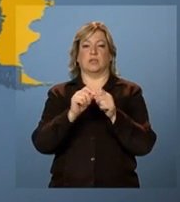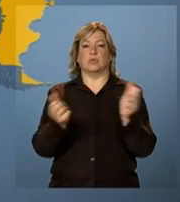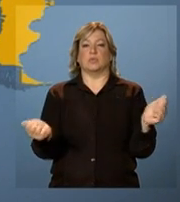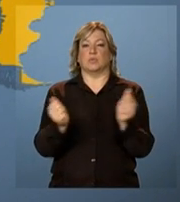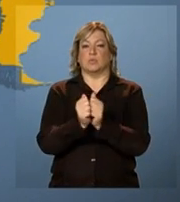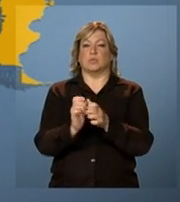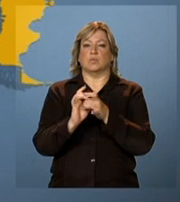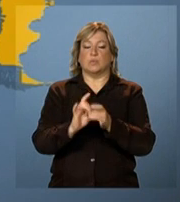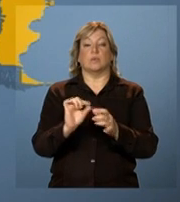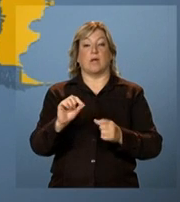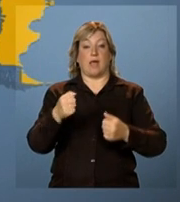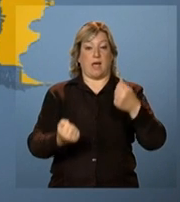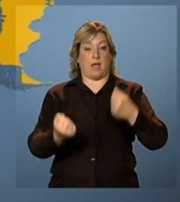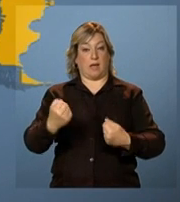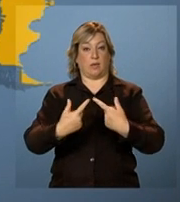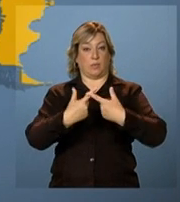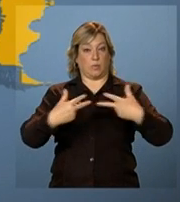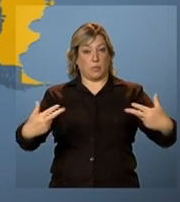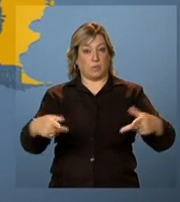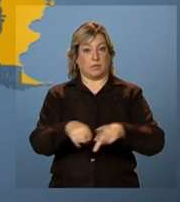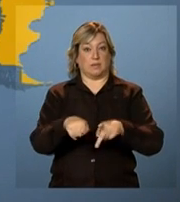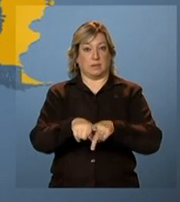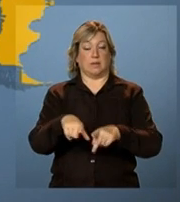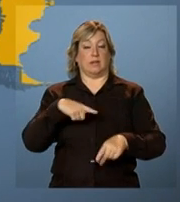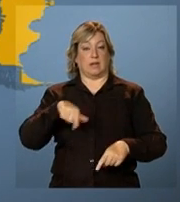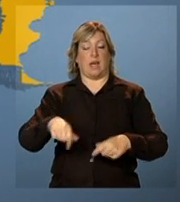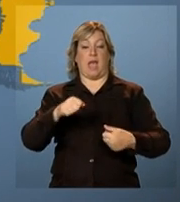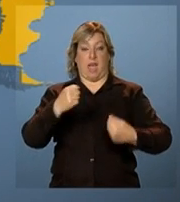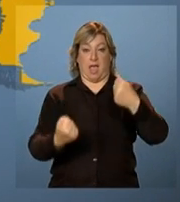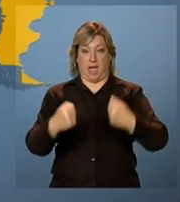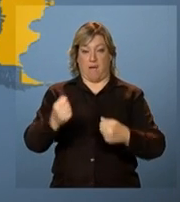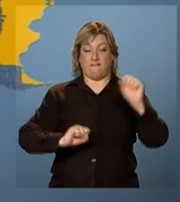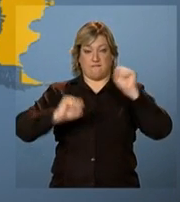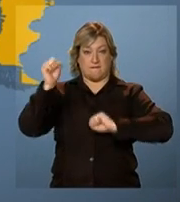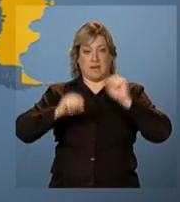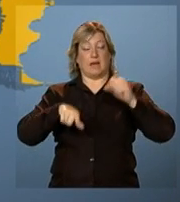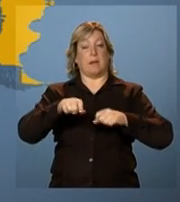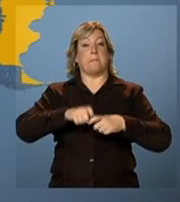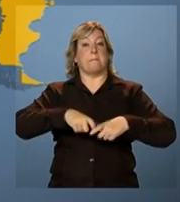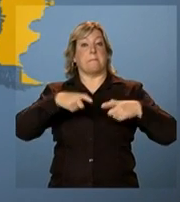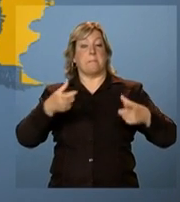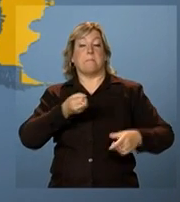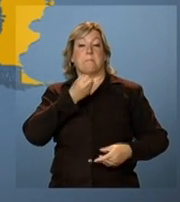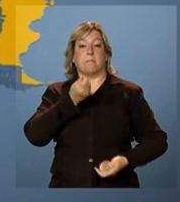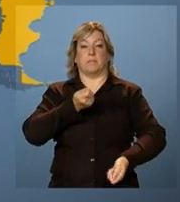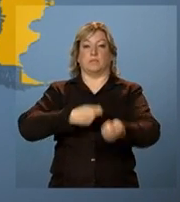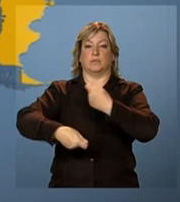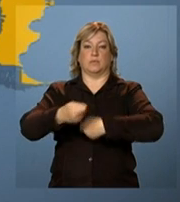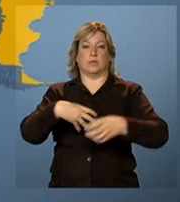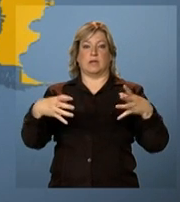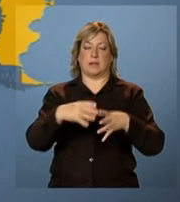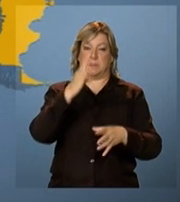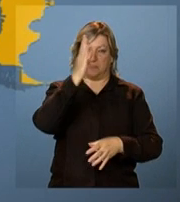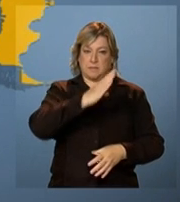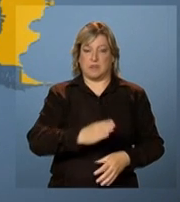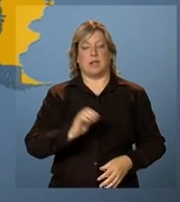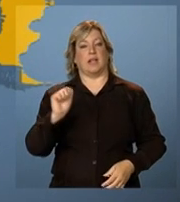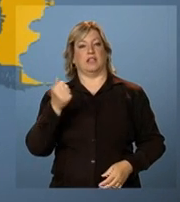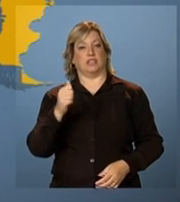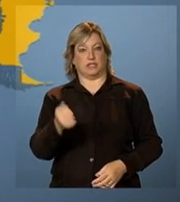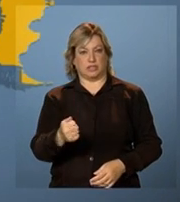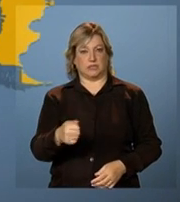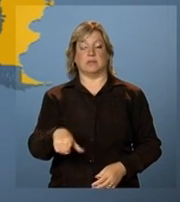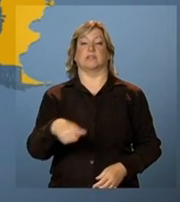exemplo, veículos. O ramo automobilístico é um dos que tem maior sinergia entre Brasil e Argentina.